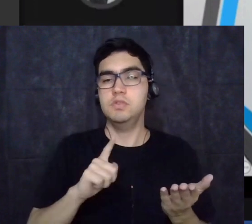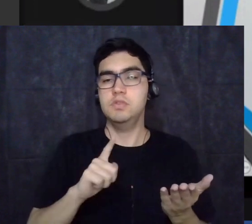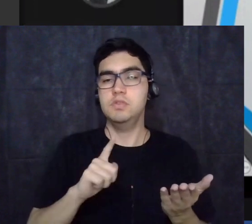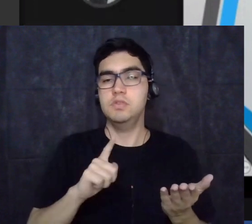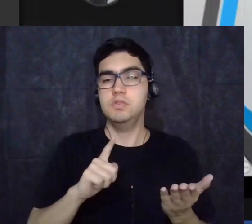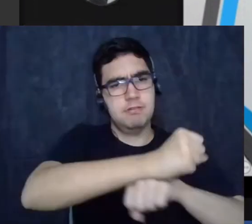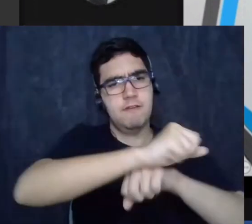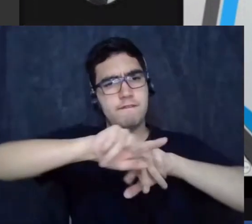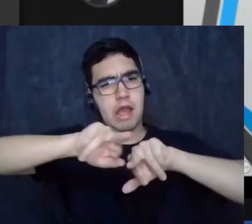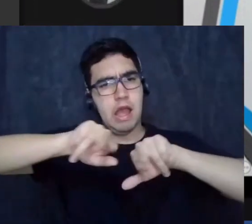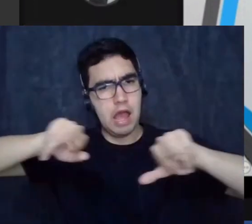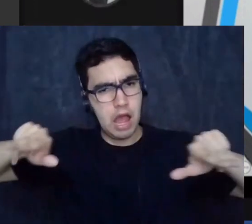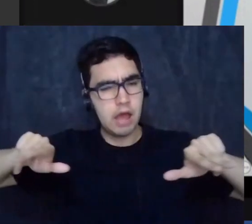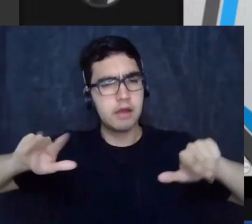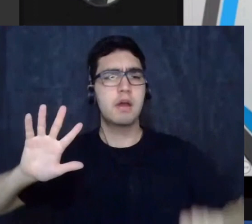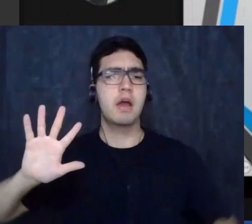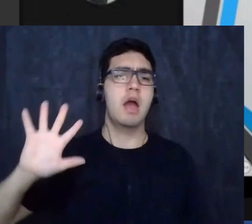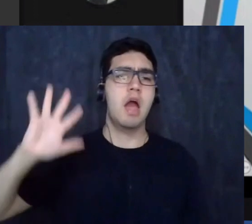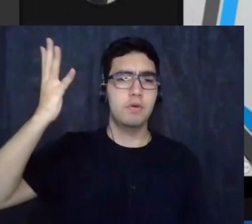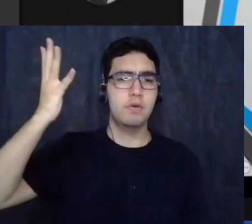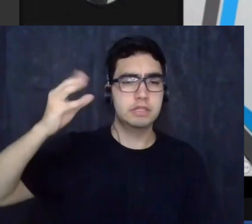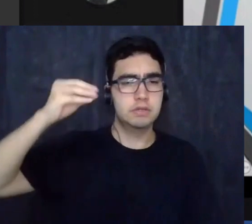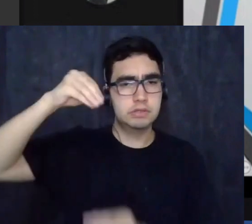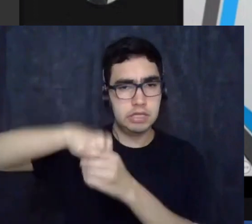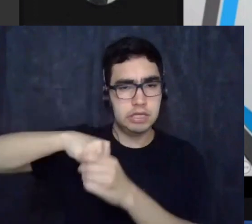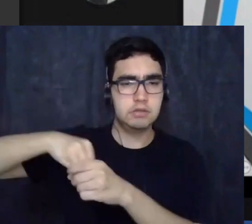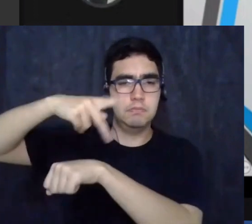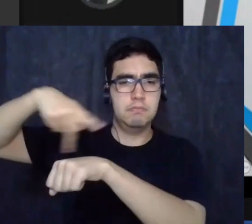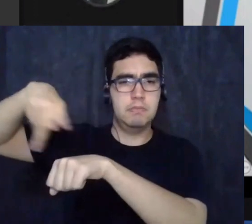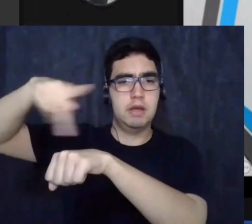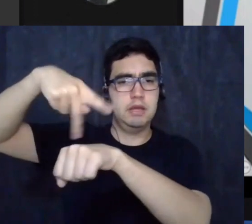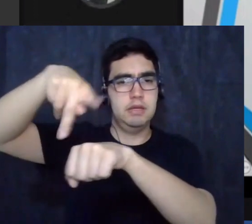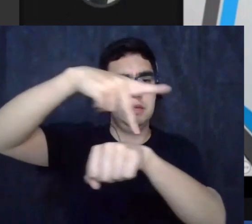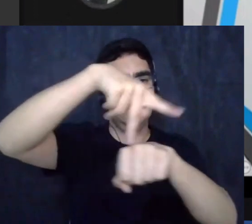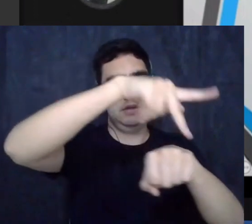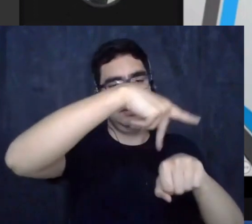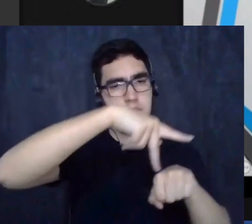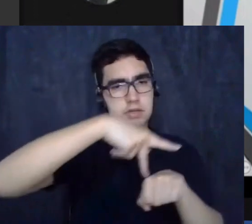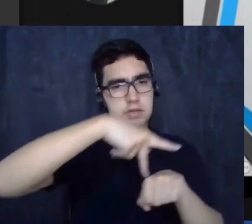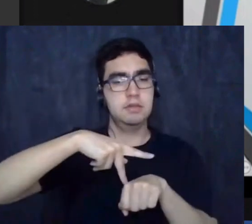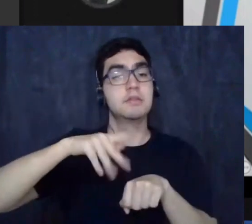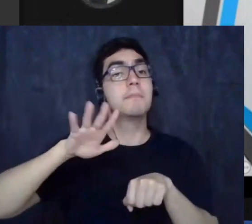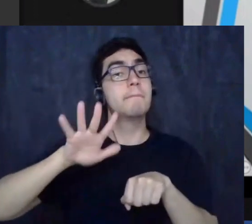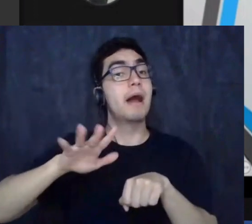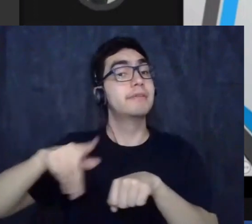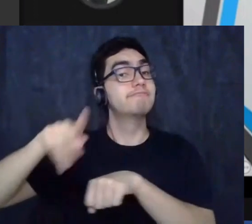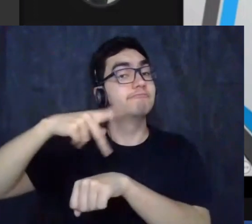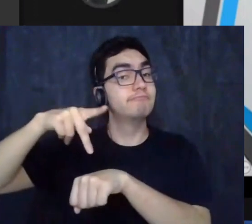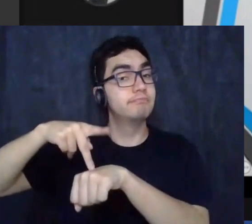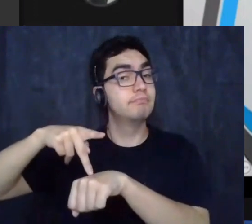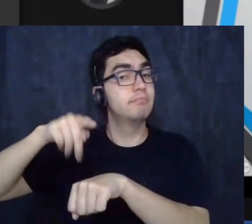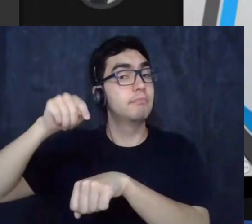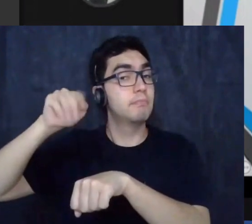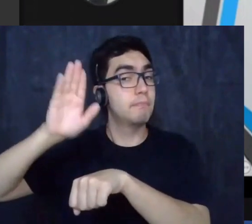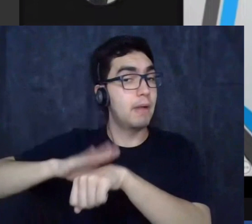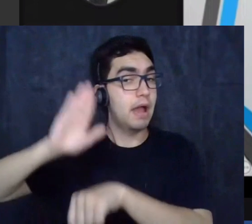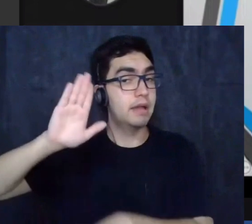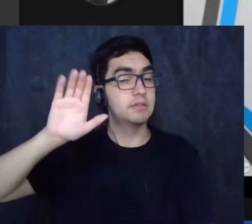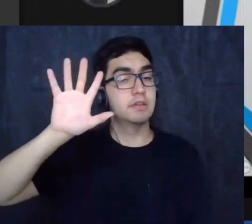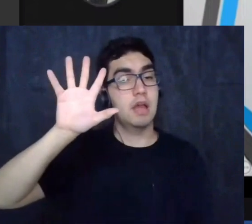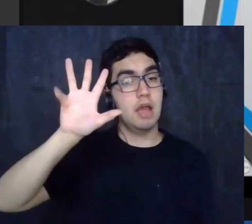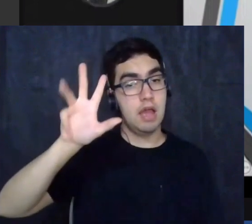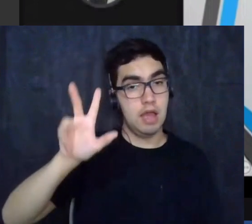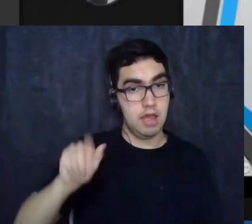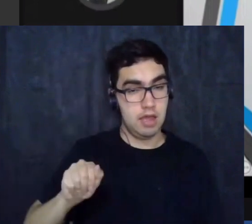ocorressem nos continentes africano e asiático. Aí, vocês têm um exemplo muito